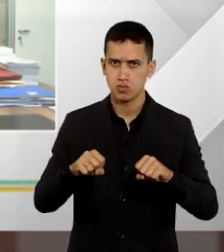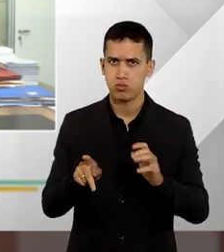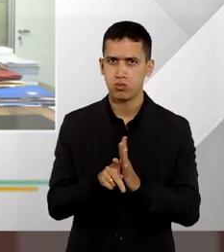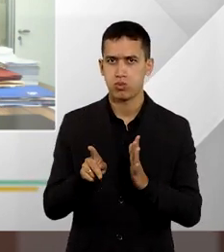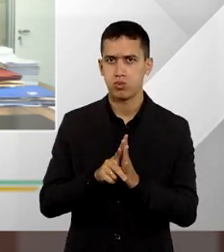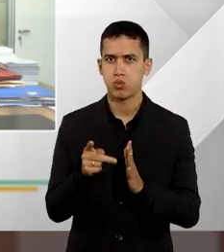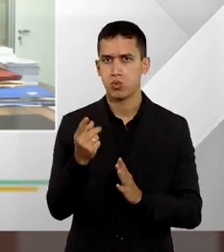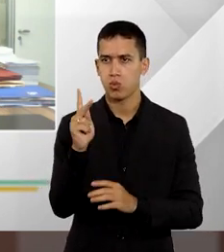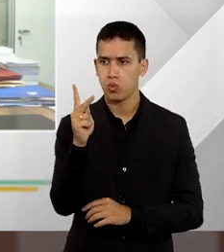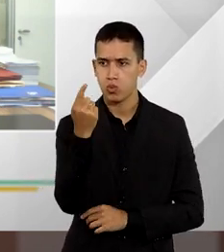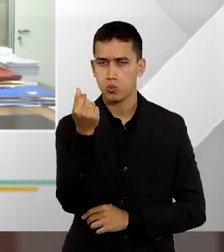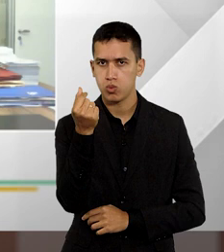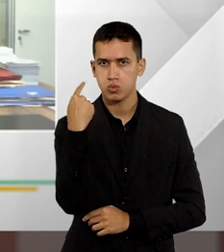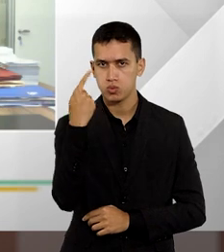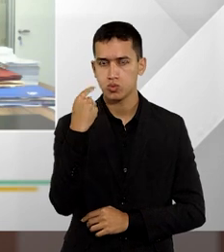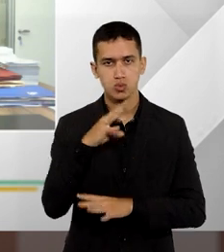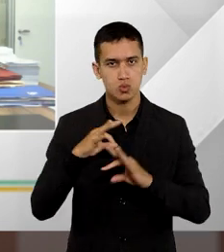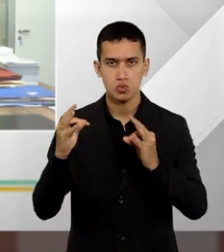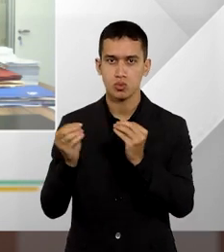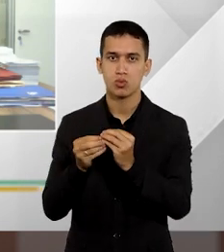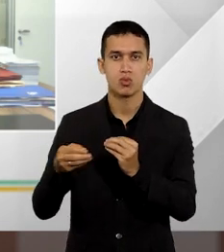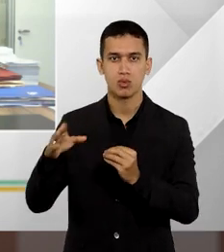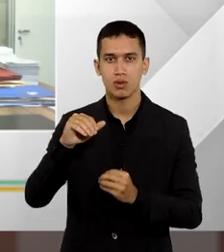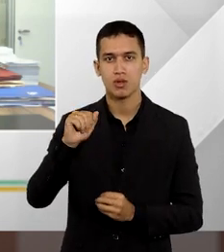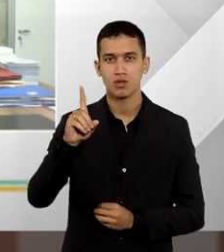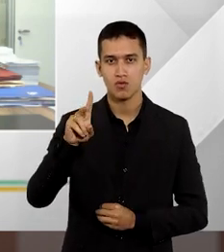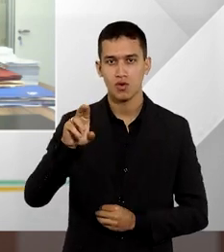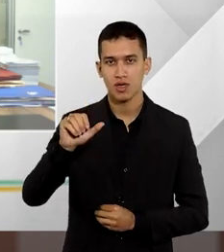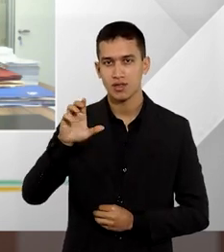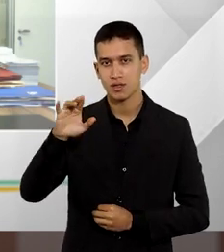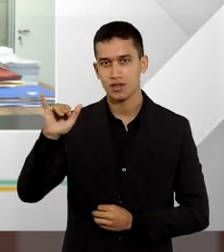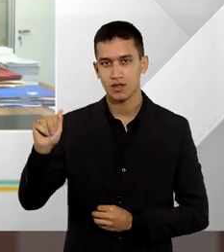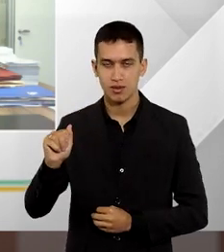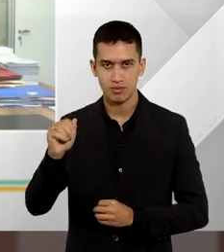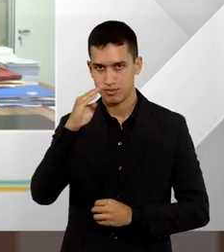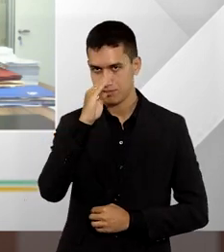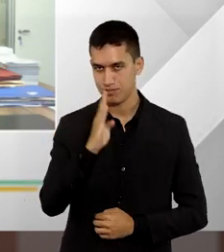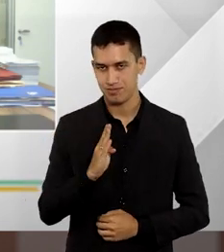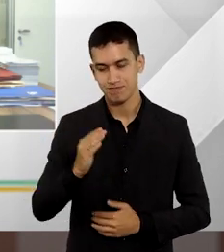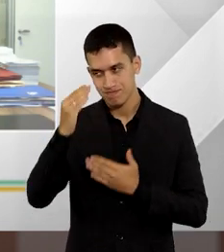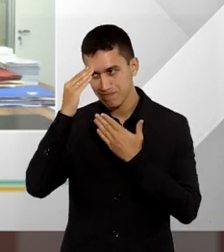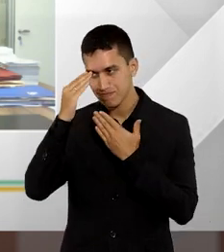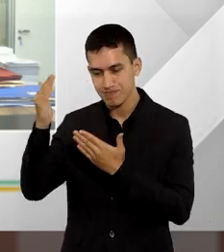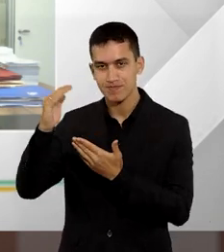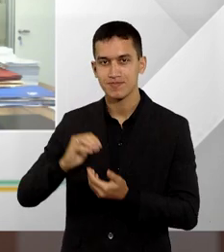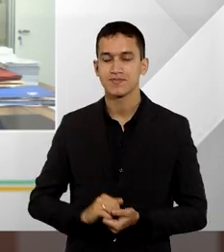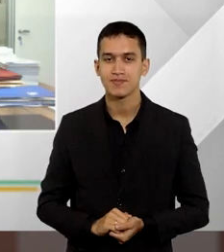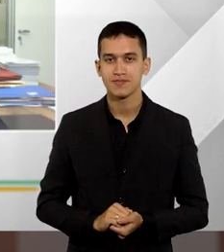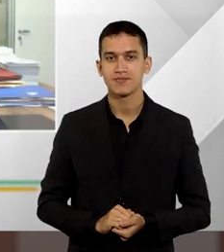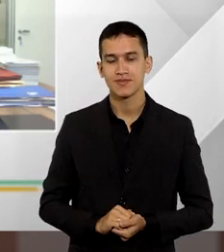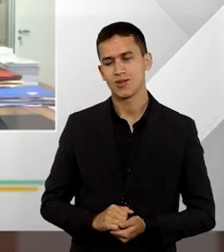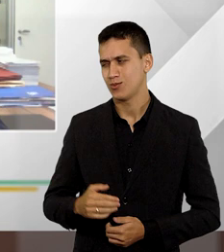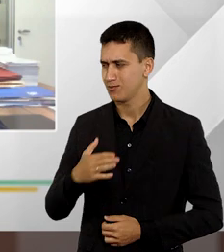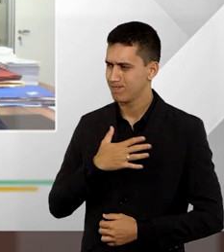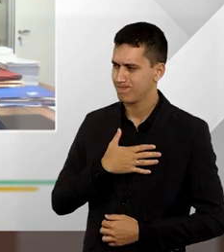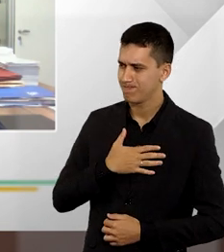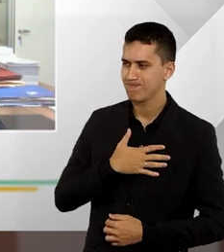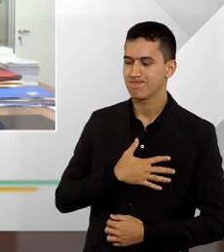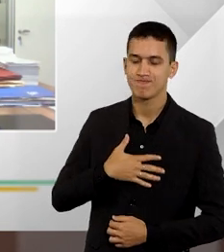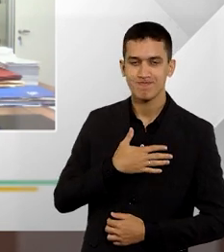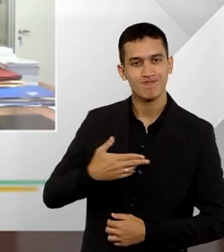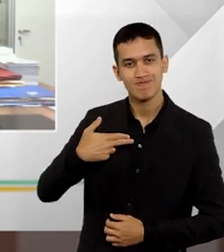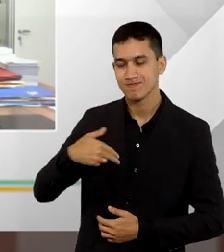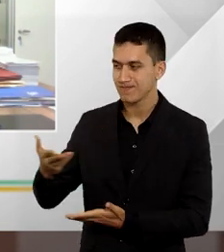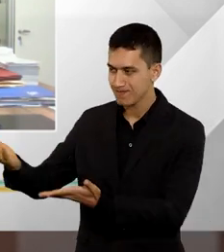honorários de toda a advocacia brasileira, meu querido amigo e irmão, conselheiro federal, Sérgio Ludwig. Então, muito obrigado. Imagina, a honra é toda nossa,